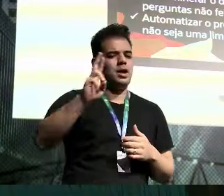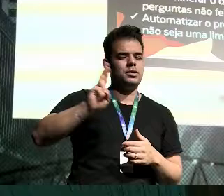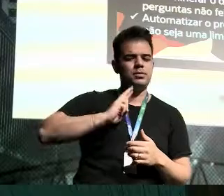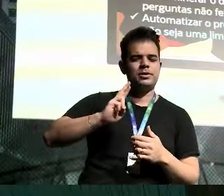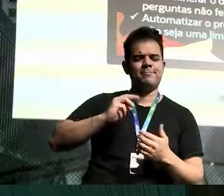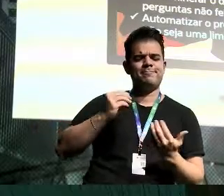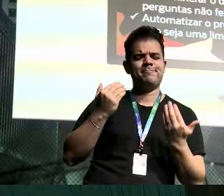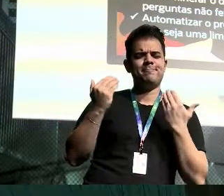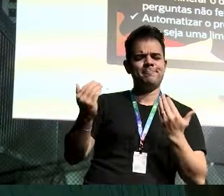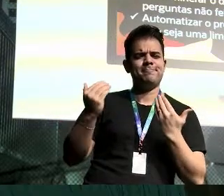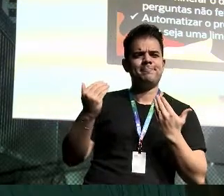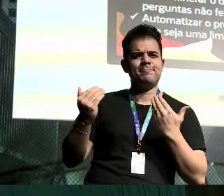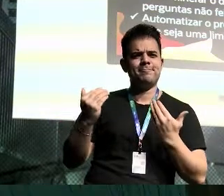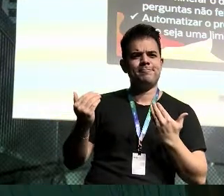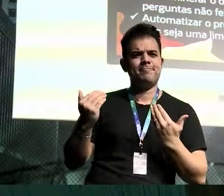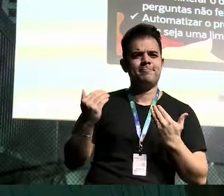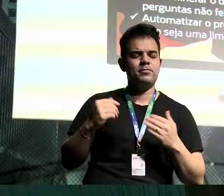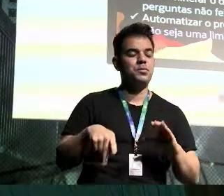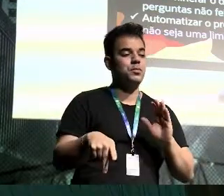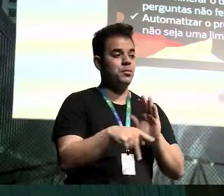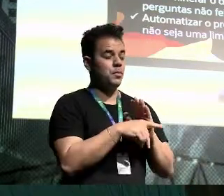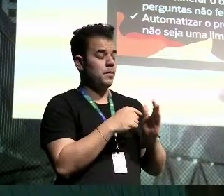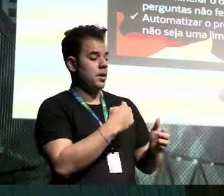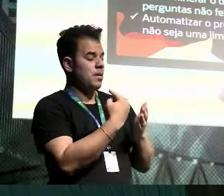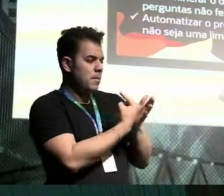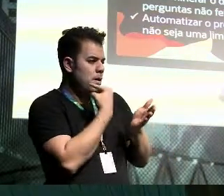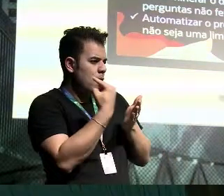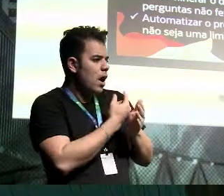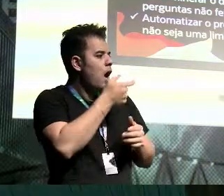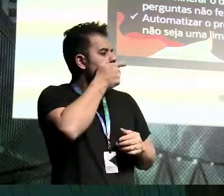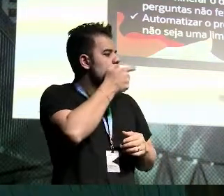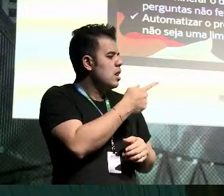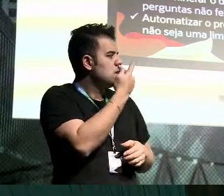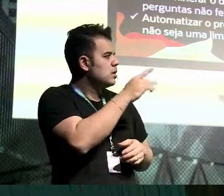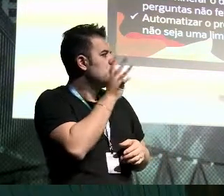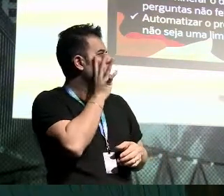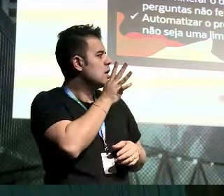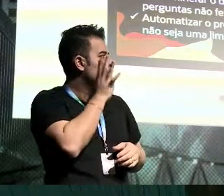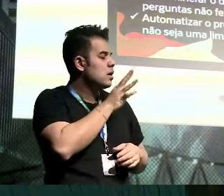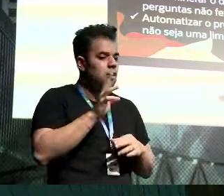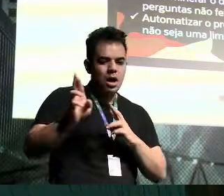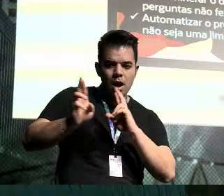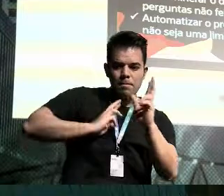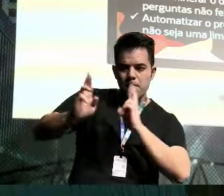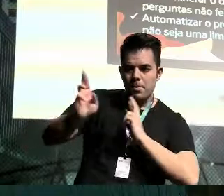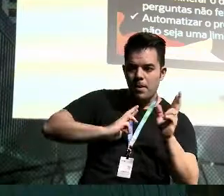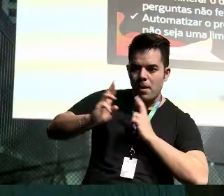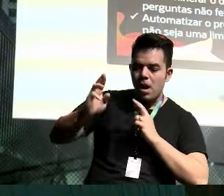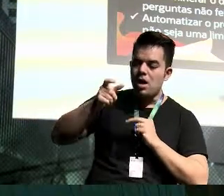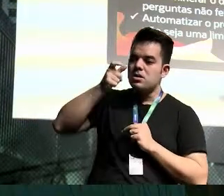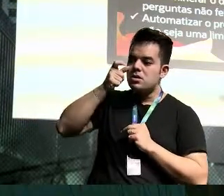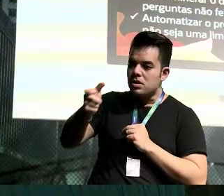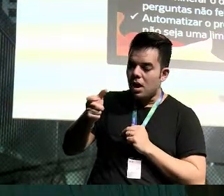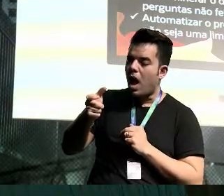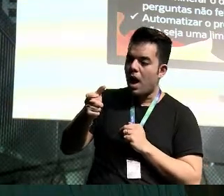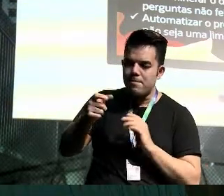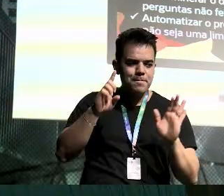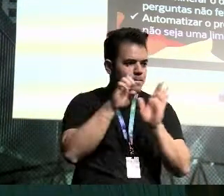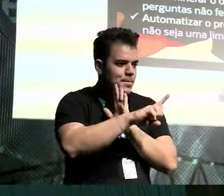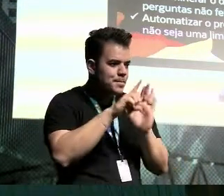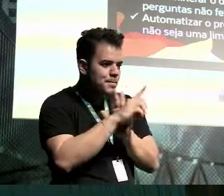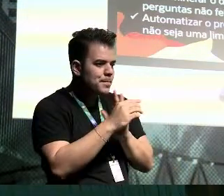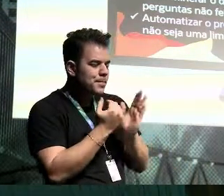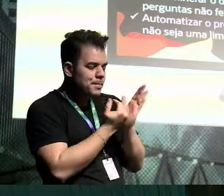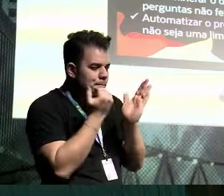Então, assim, isso ajuda que a gente tenha perguntas interessantes. E as perguntas vão gerar respostas interessantes, que vão gerar outras perguntas também, baseadas nas